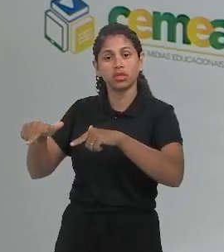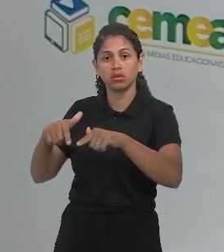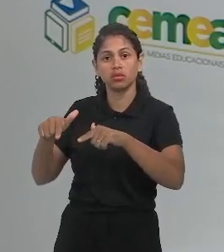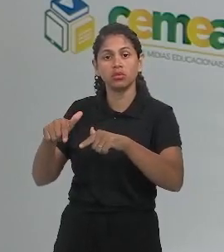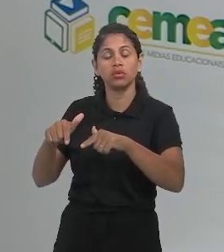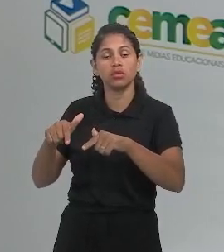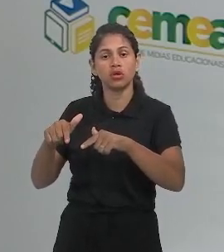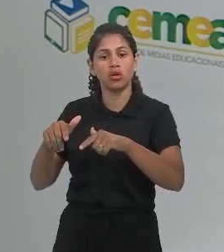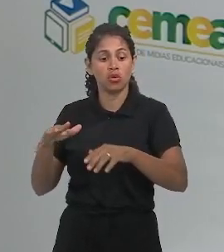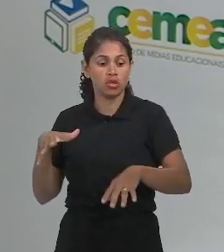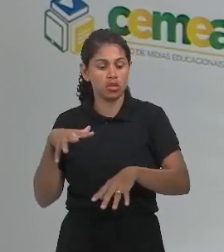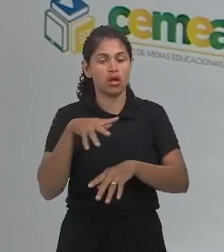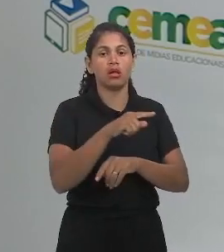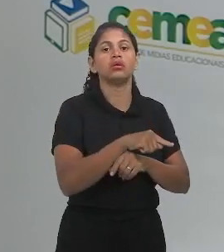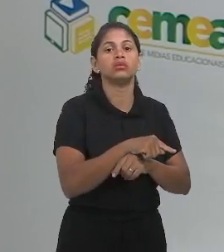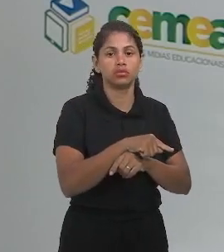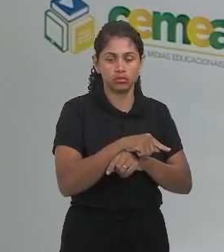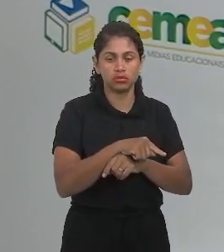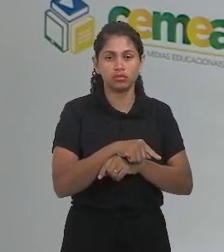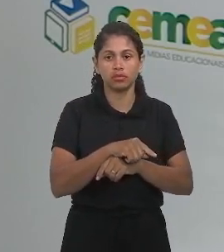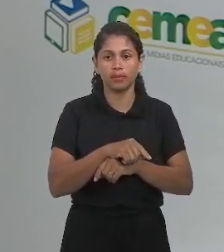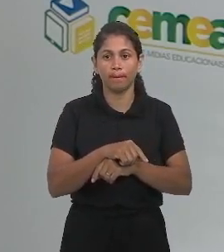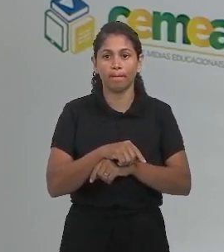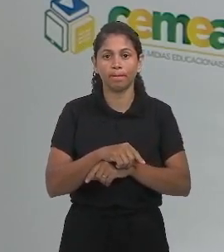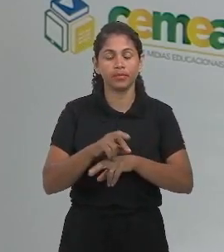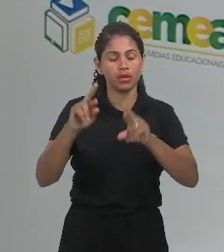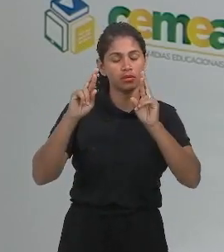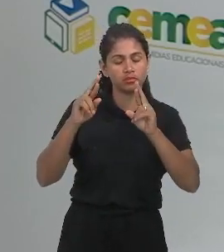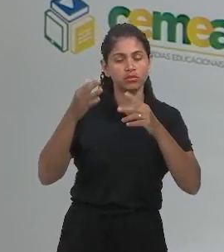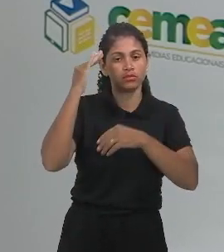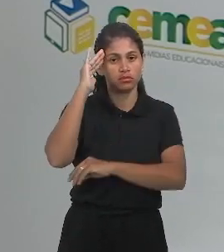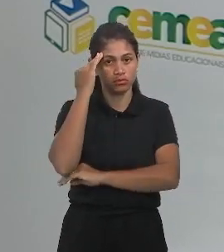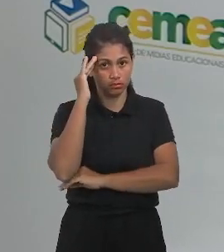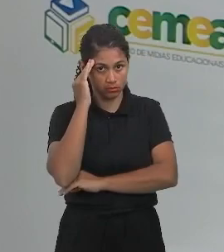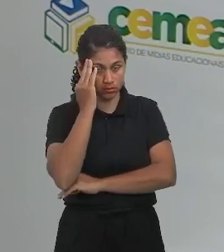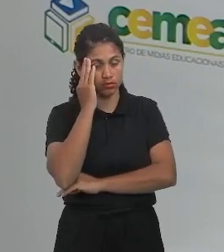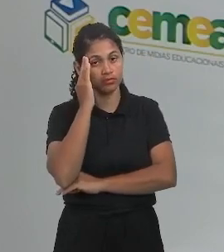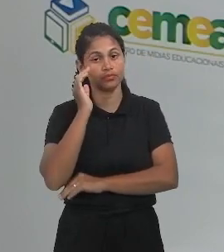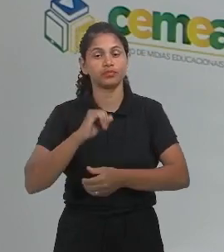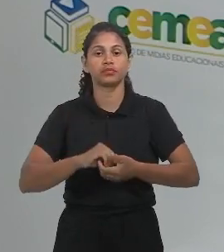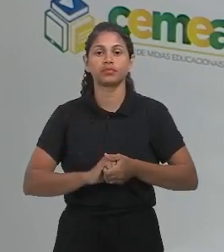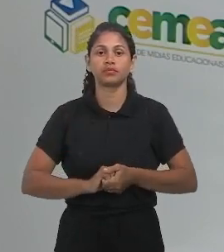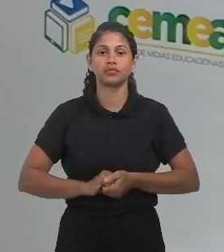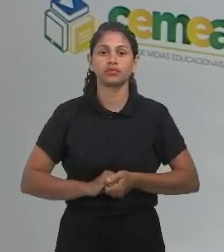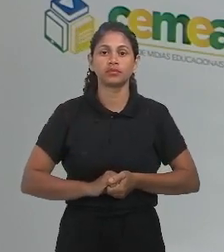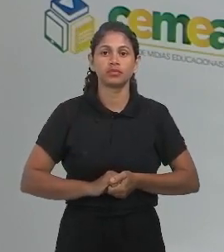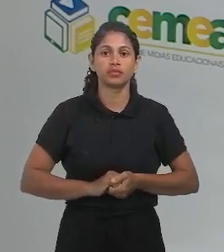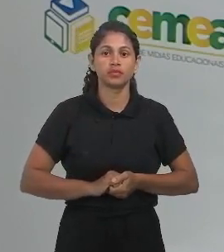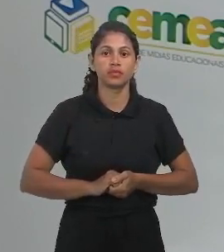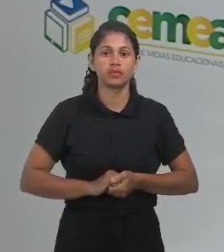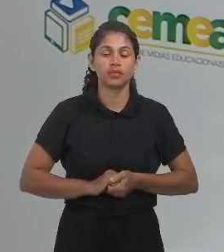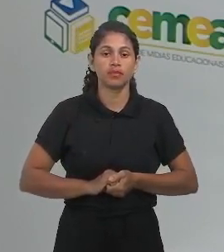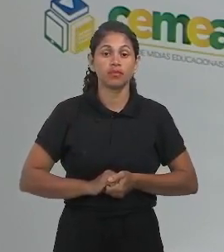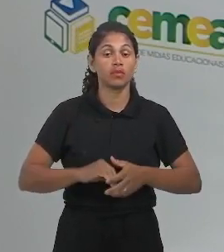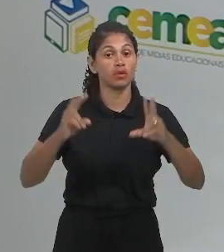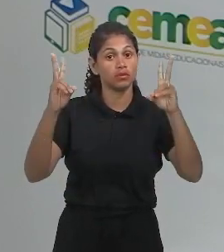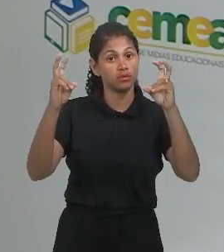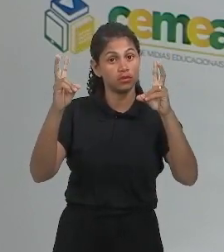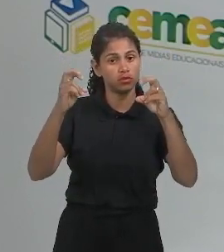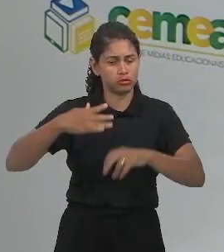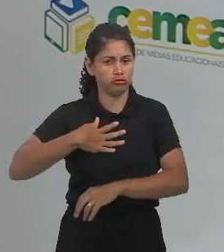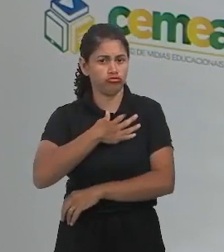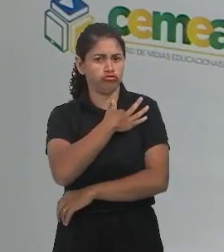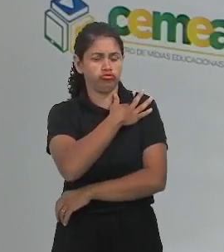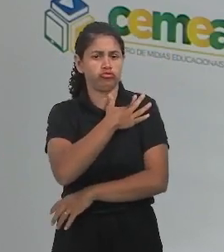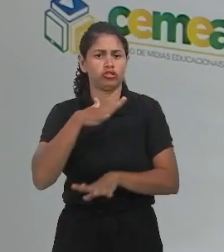como em períodos democráticos. Espero que vocês tenham entendido a lógica da questão. E o tema sobre ditadura